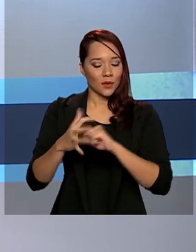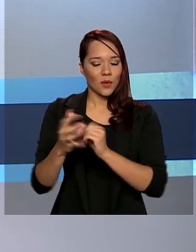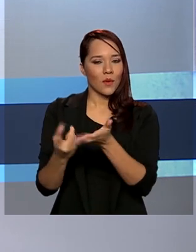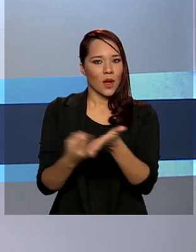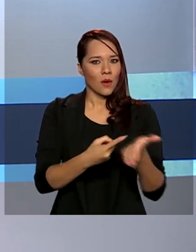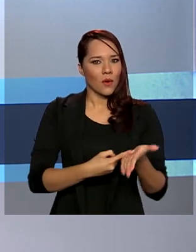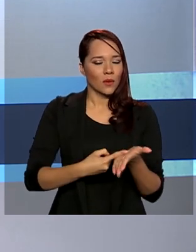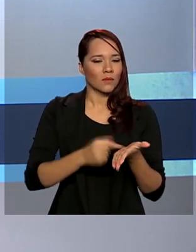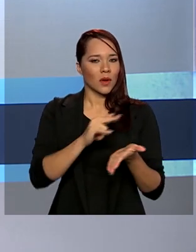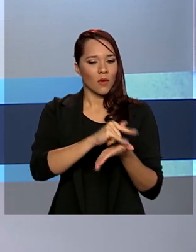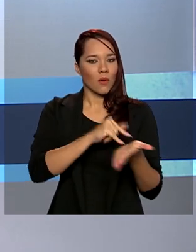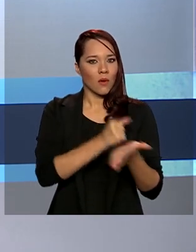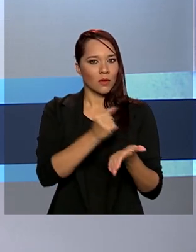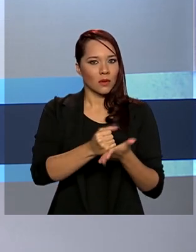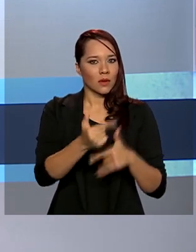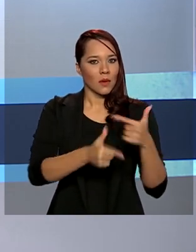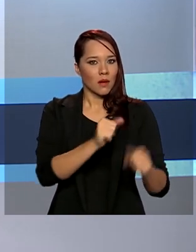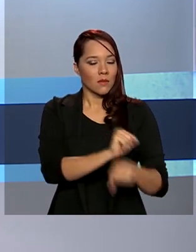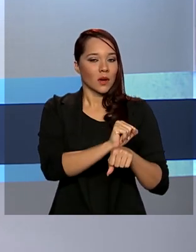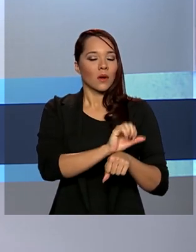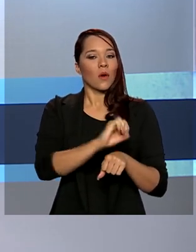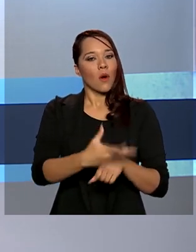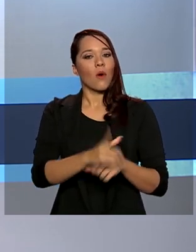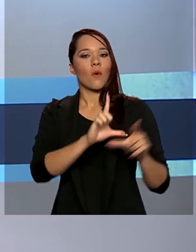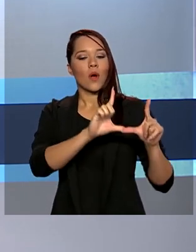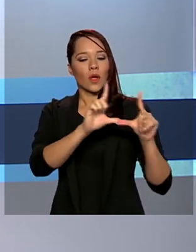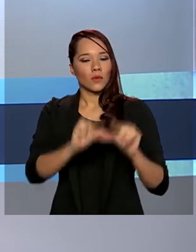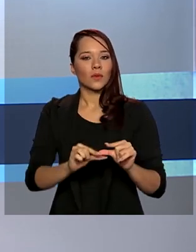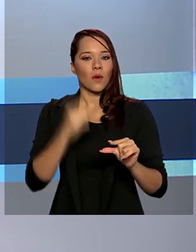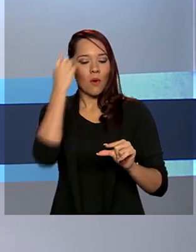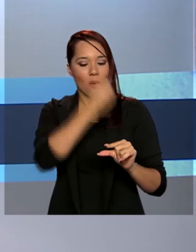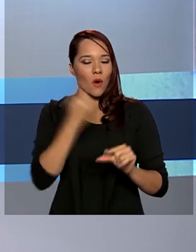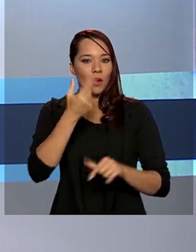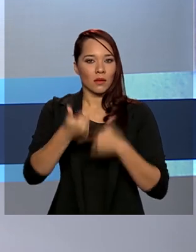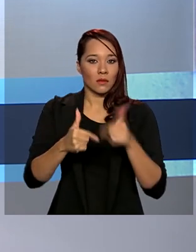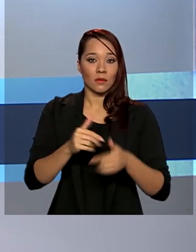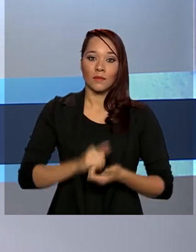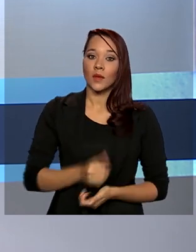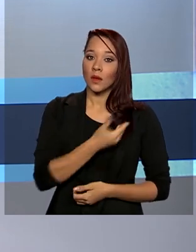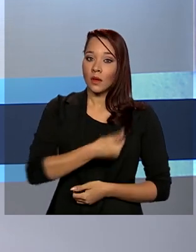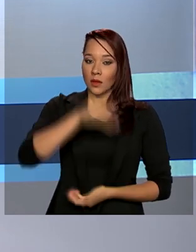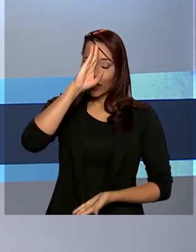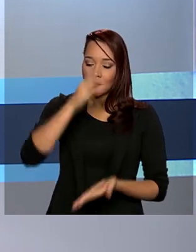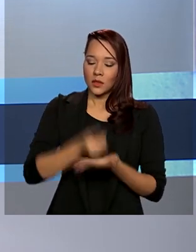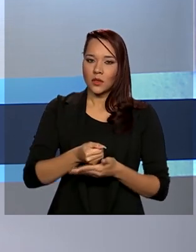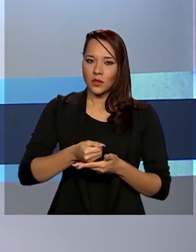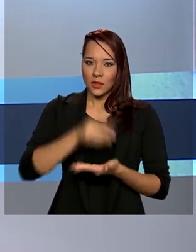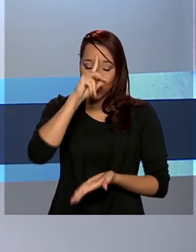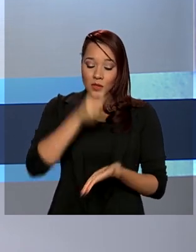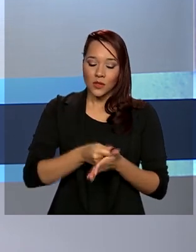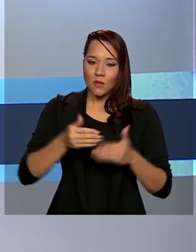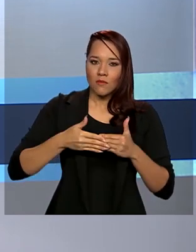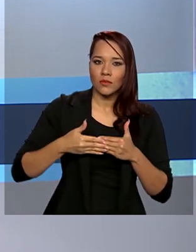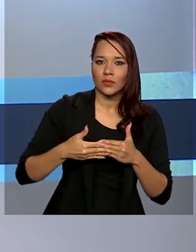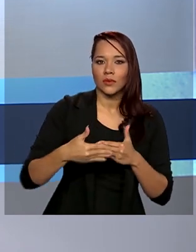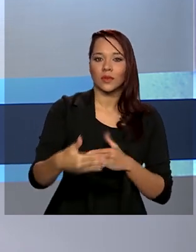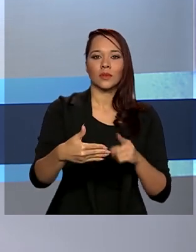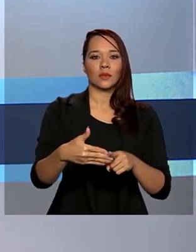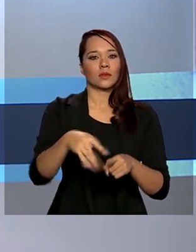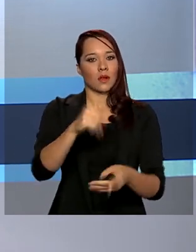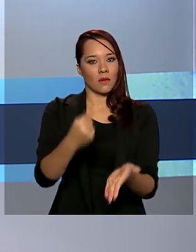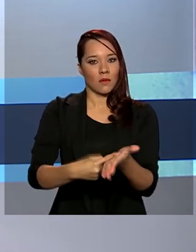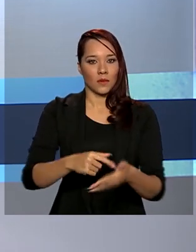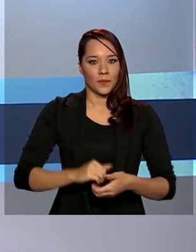para suspensão de contratos de trabalho ou redução de jornada. E o governo decidiu prorrogar os prazos desses acordos.